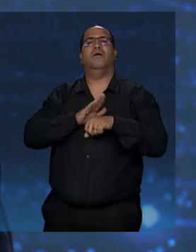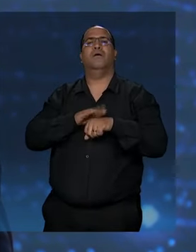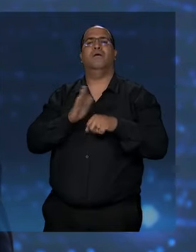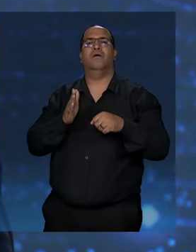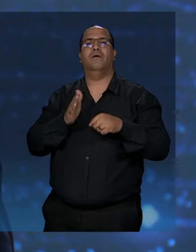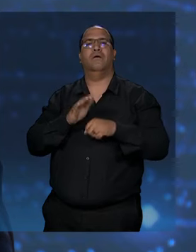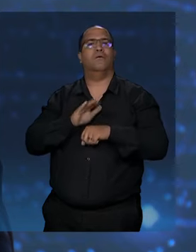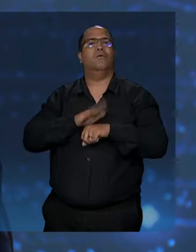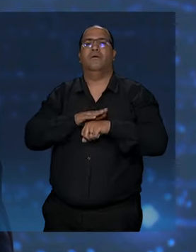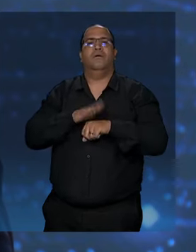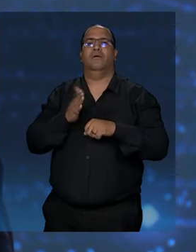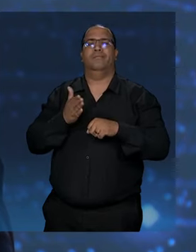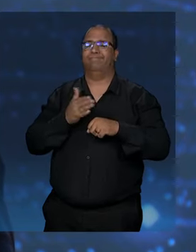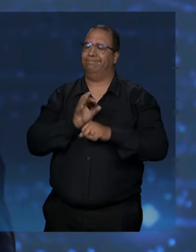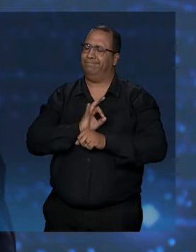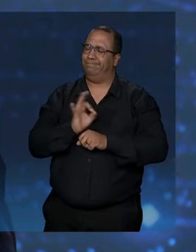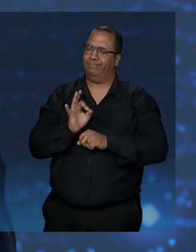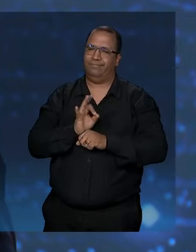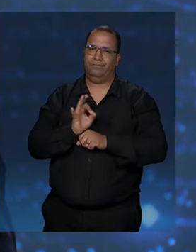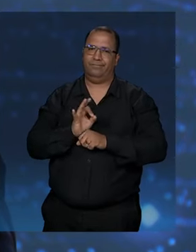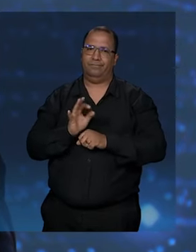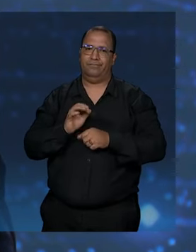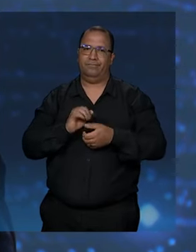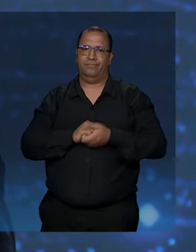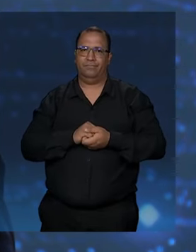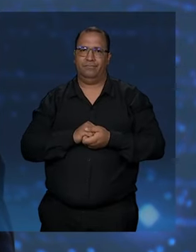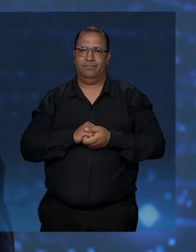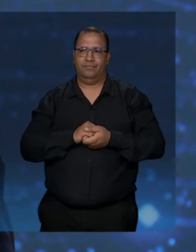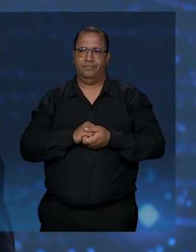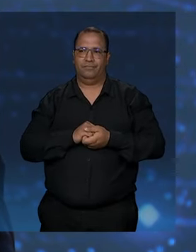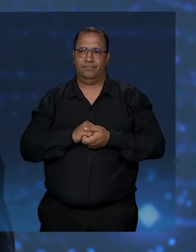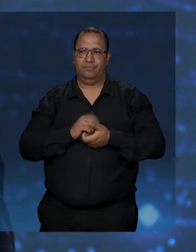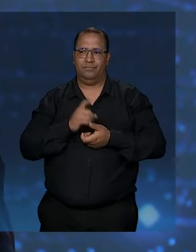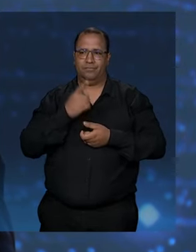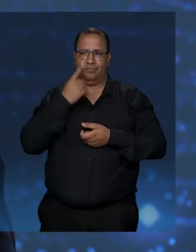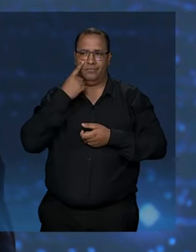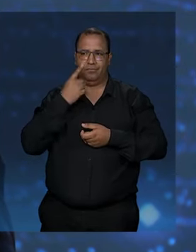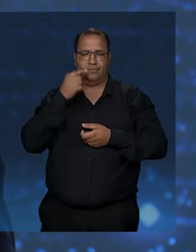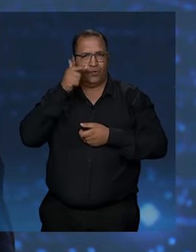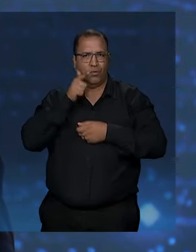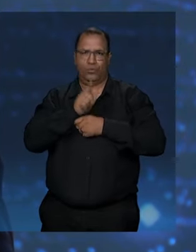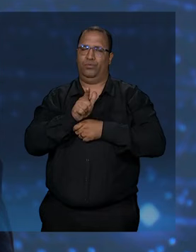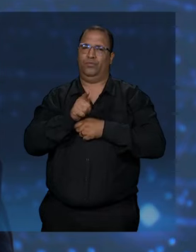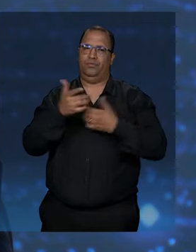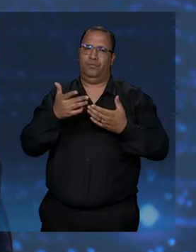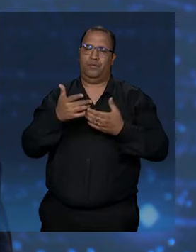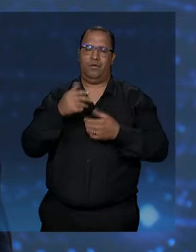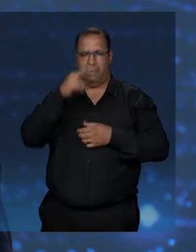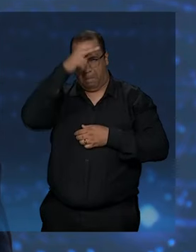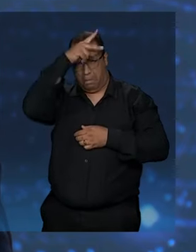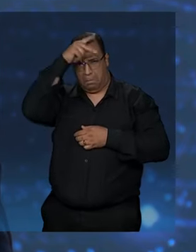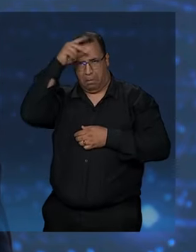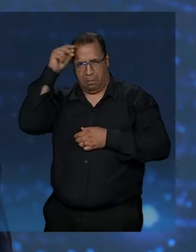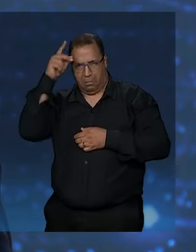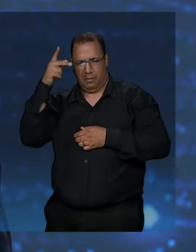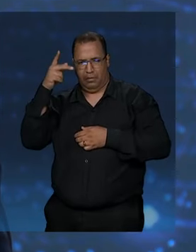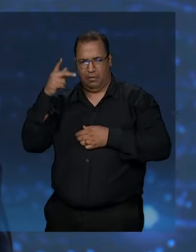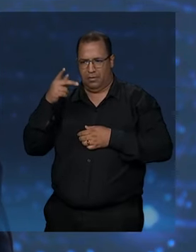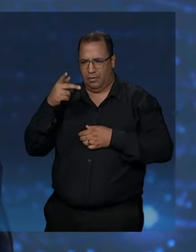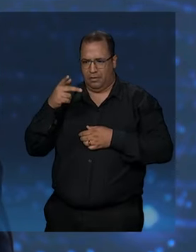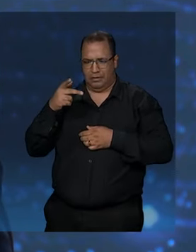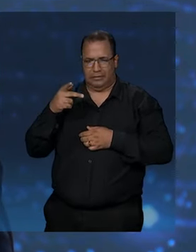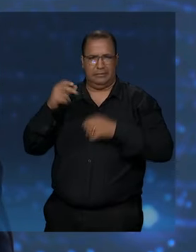reeleição? Não cumprir a outra metade? É isso que a gente espera dele. Um prefeito ineficaz,